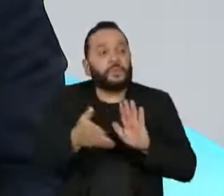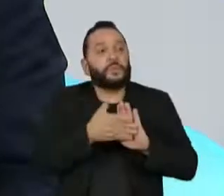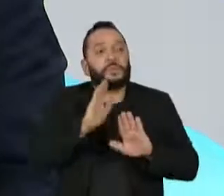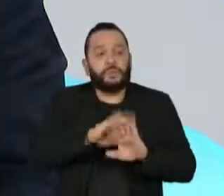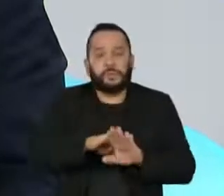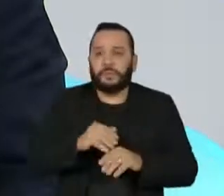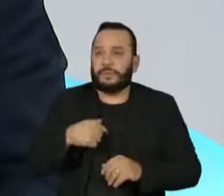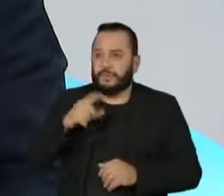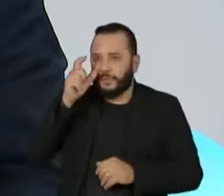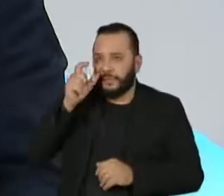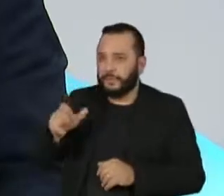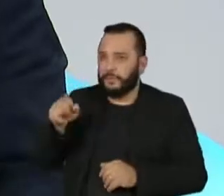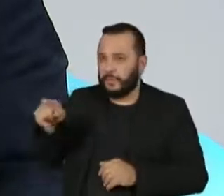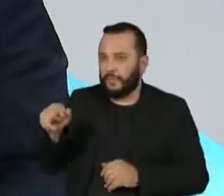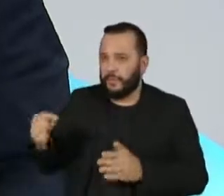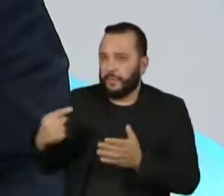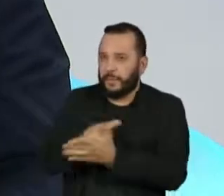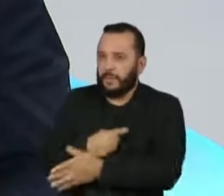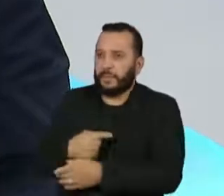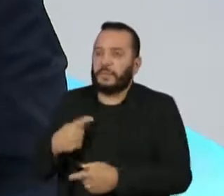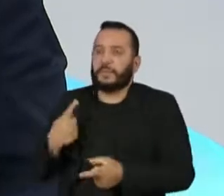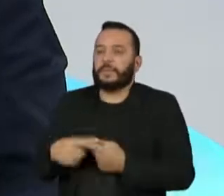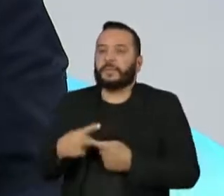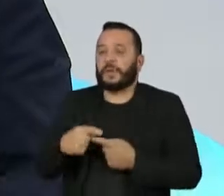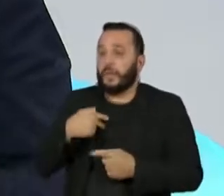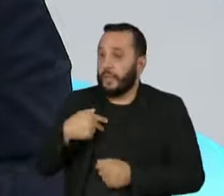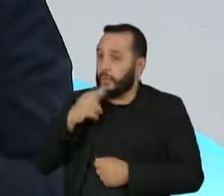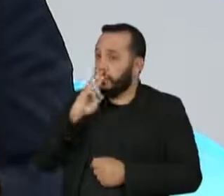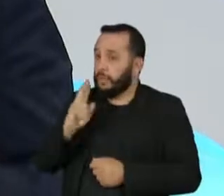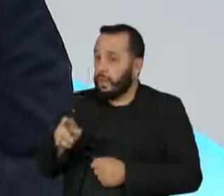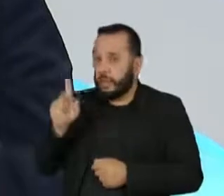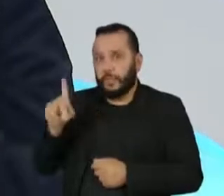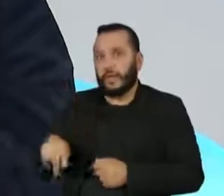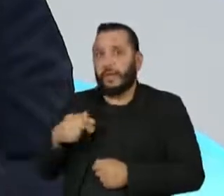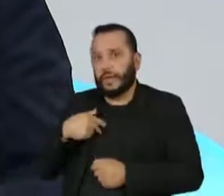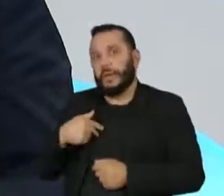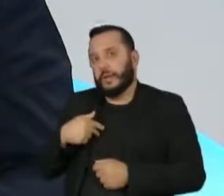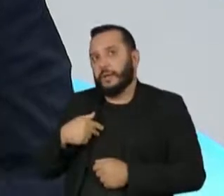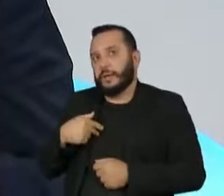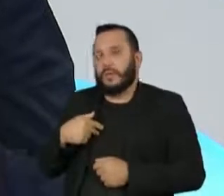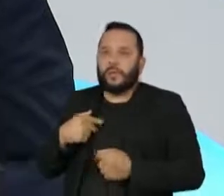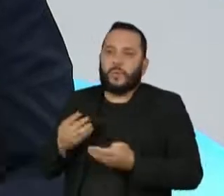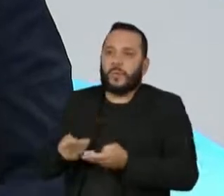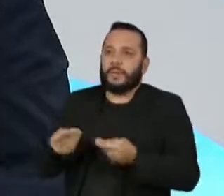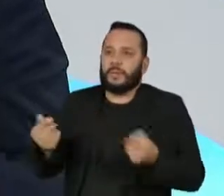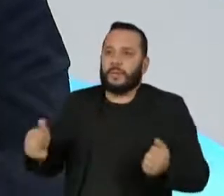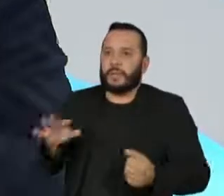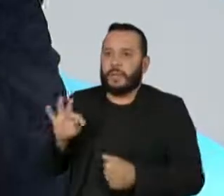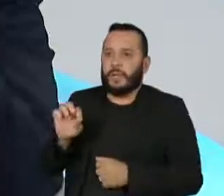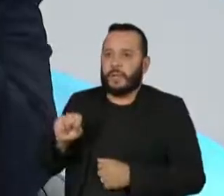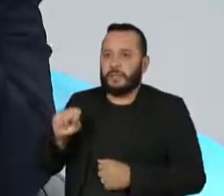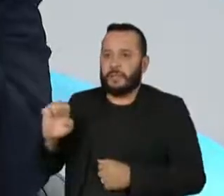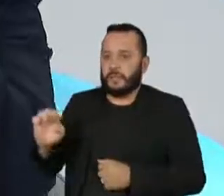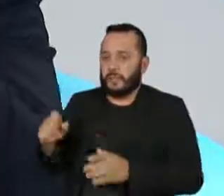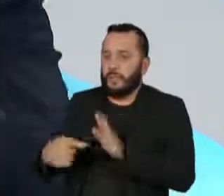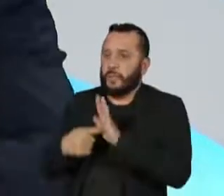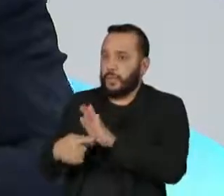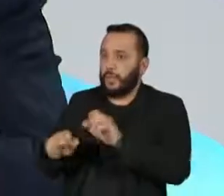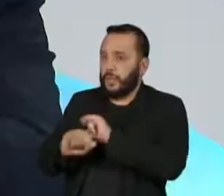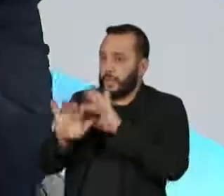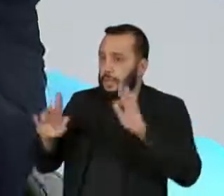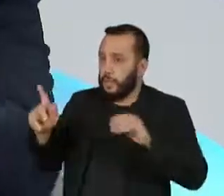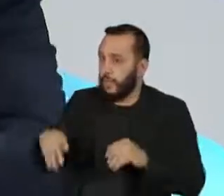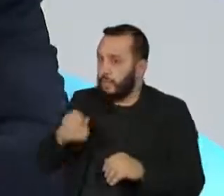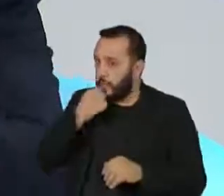interessante isso, porque isso é resultado de uma eficiência do TSE, que agora é transparência, então é uma coisa